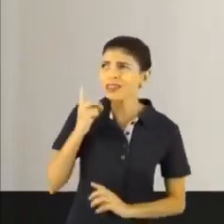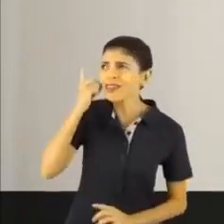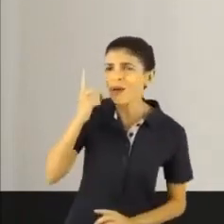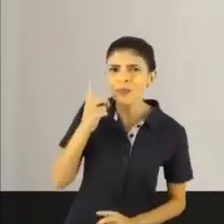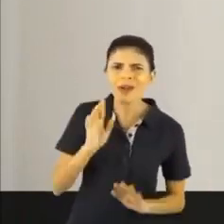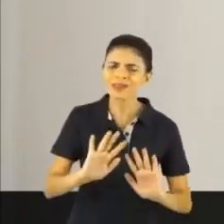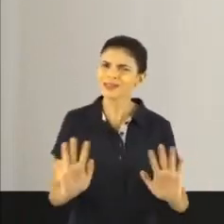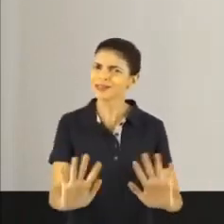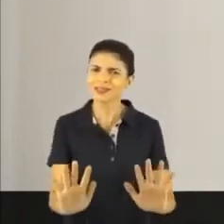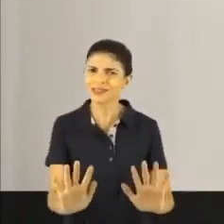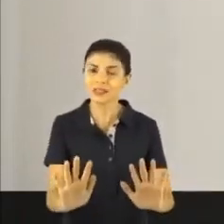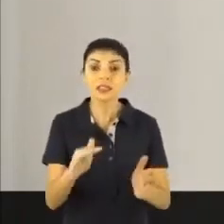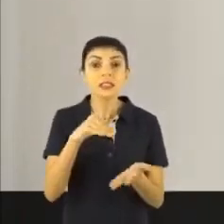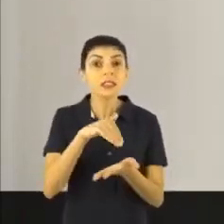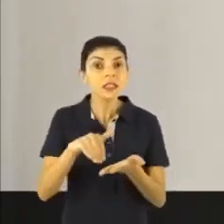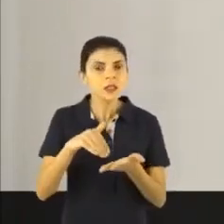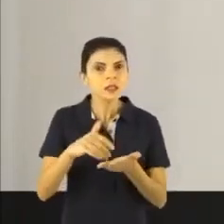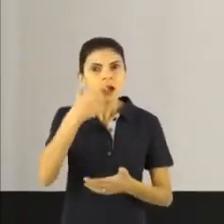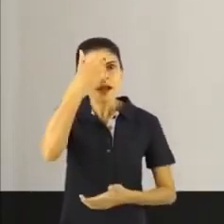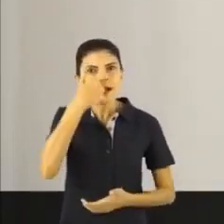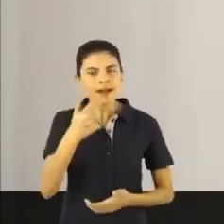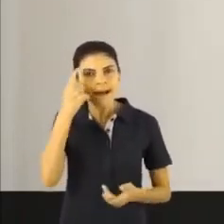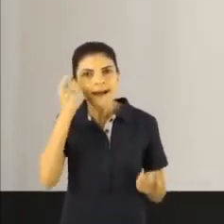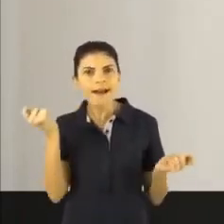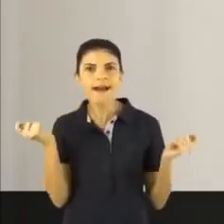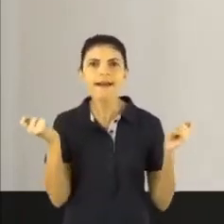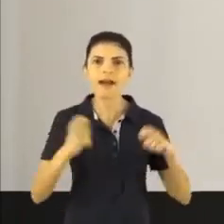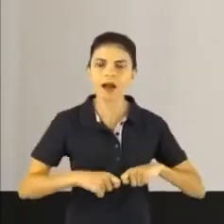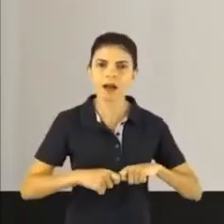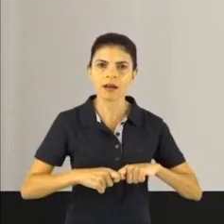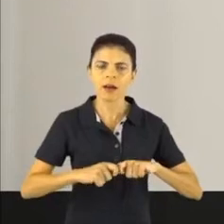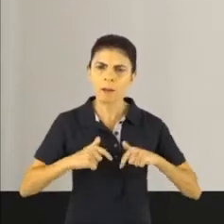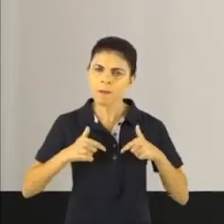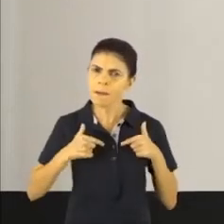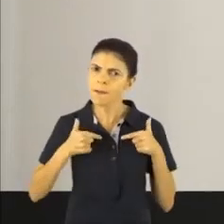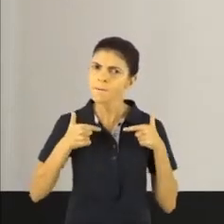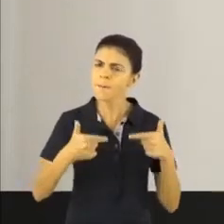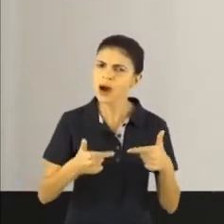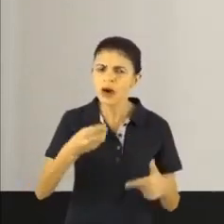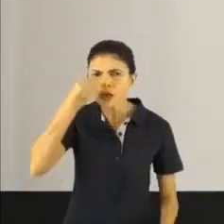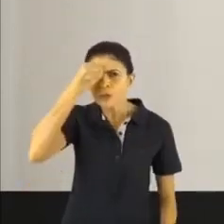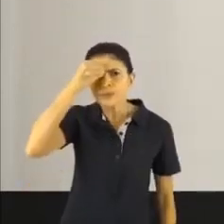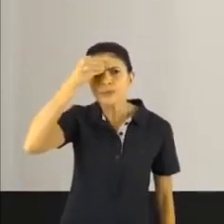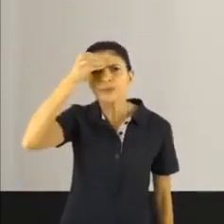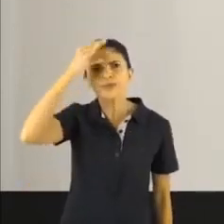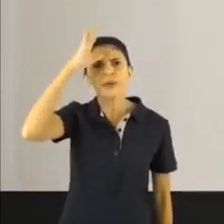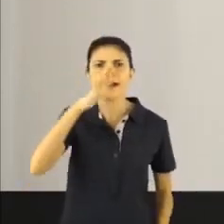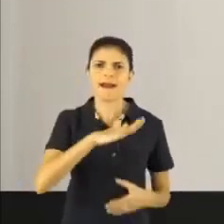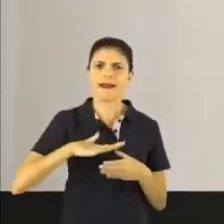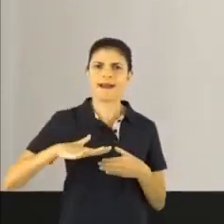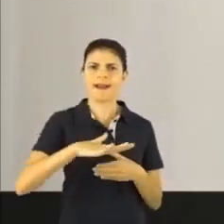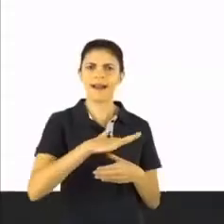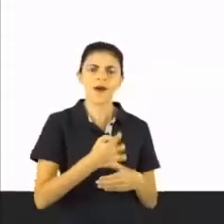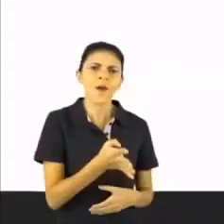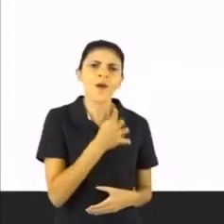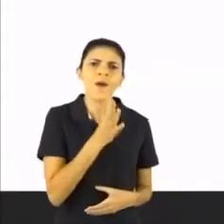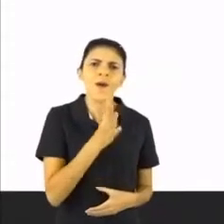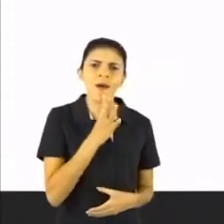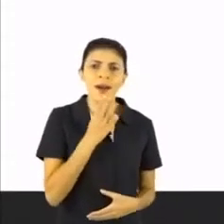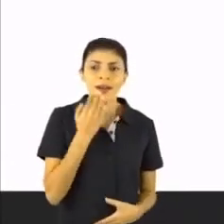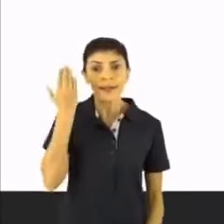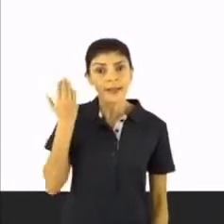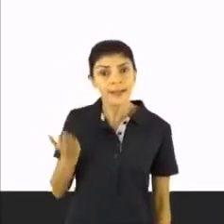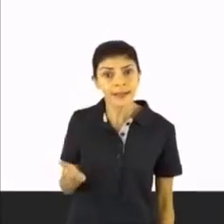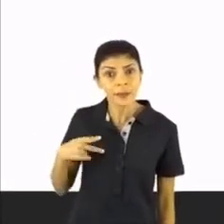deputado ou vereador. Para ser secretário, precisa ter a capacidade e competência reconhecida na área. O presidente